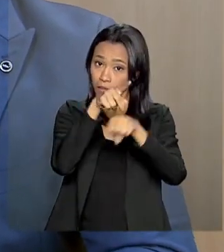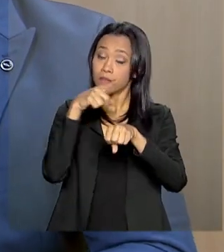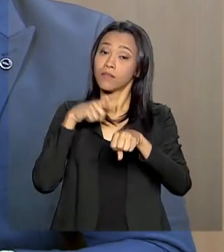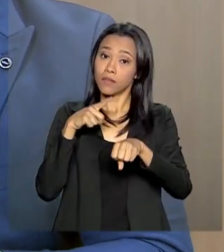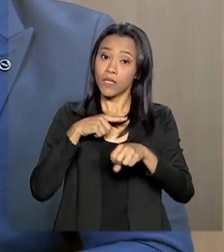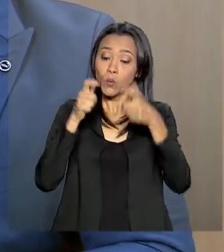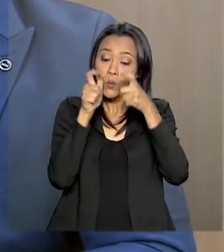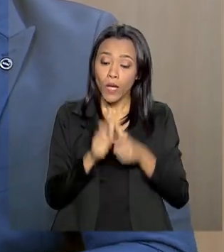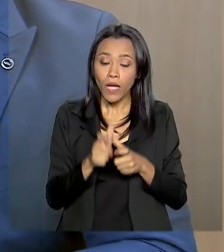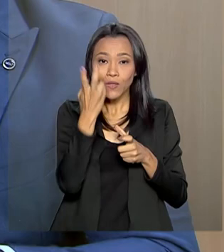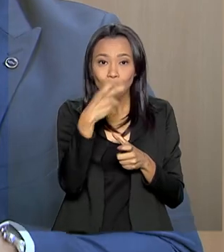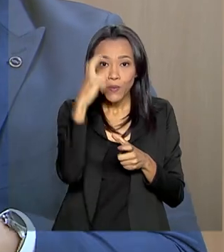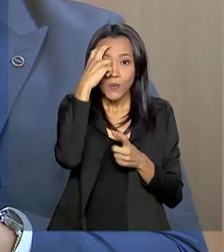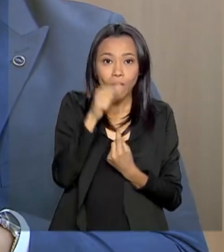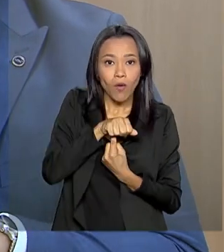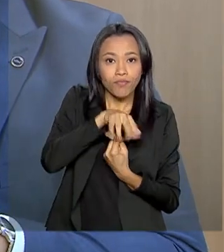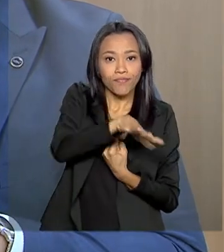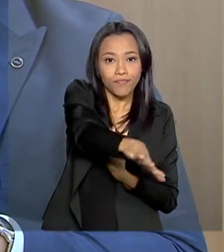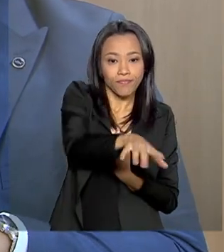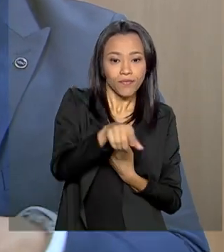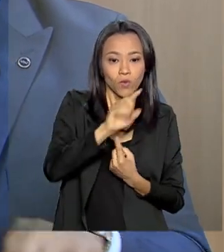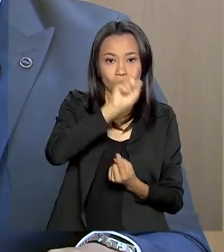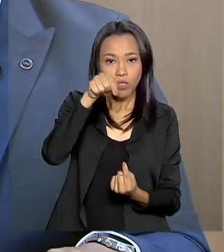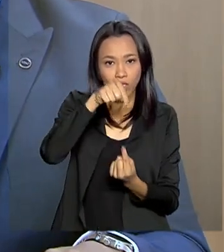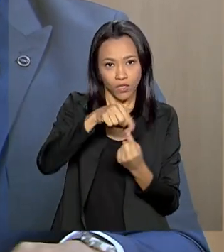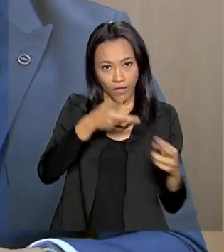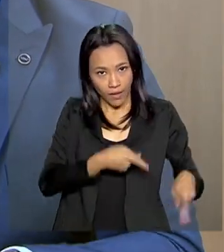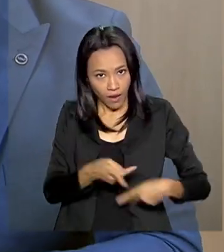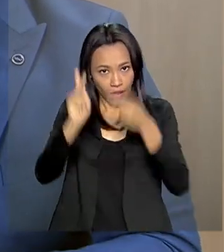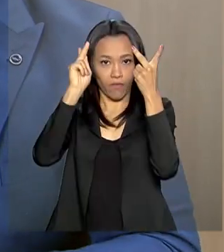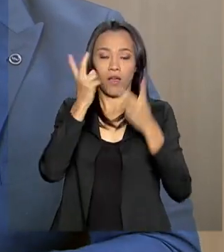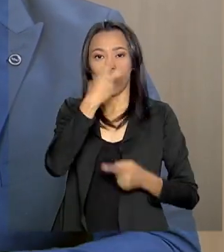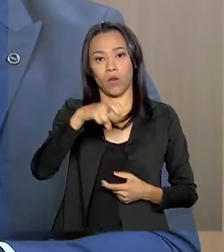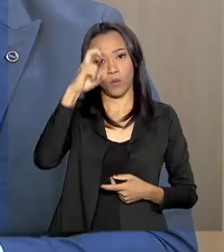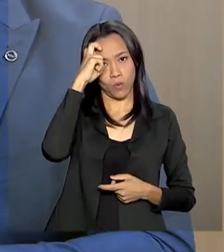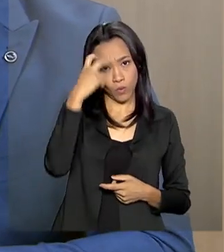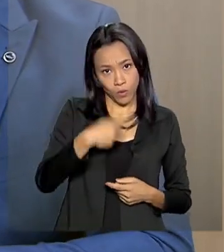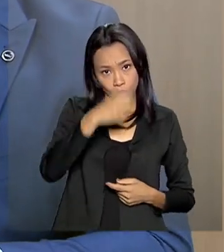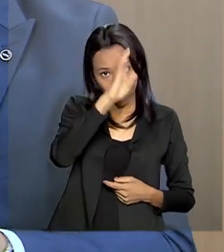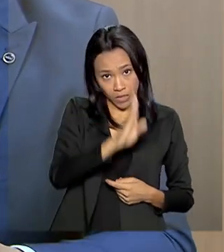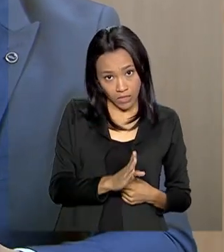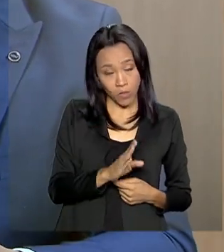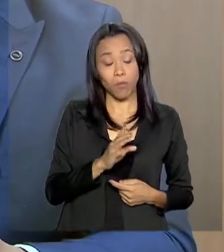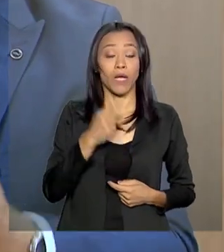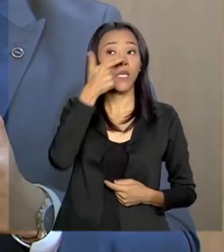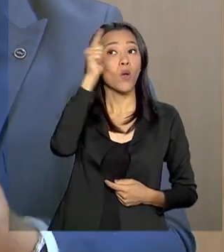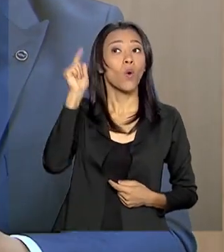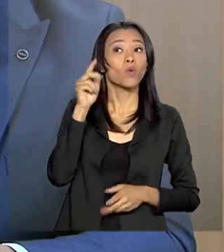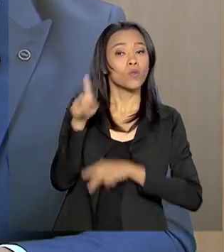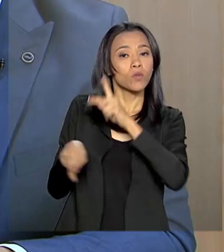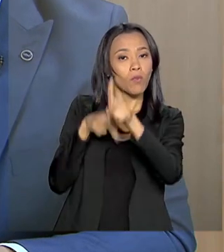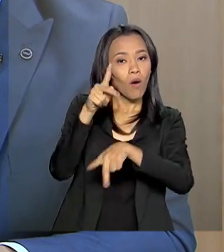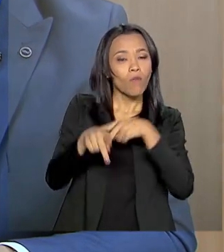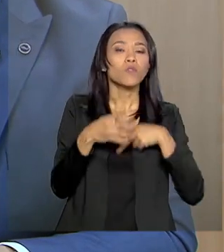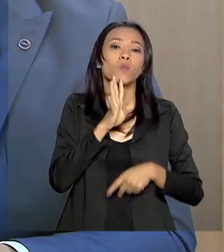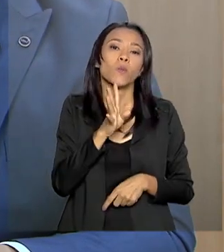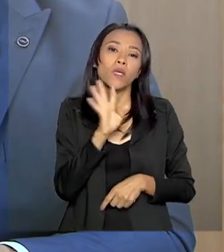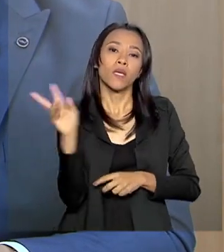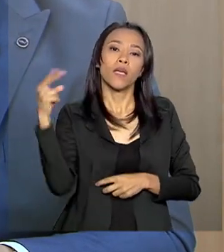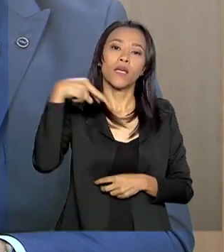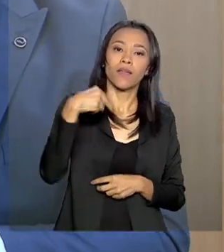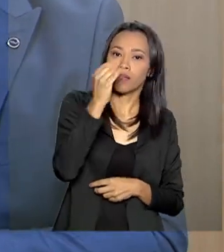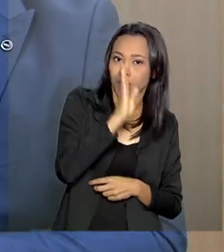fundamentais. O primeiro é levar a cultura nacional para fora, possibilitando que outros povos conheçam as nossas nuances.